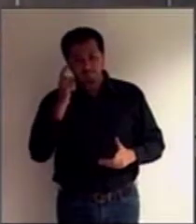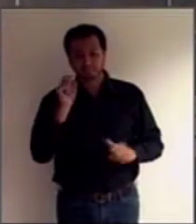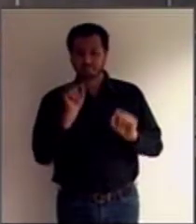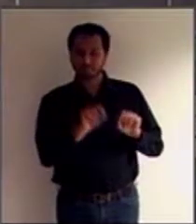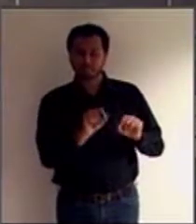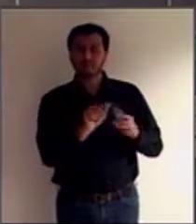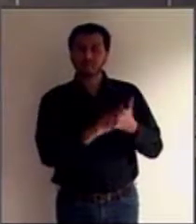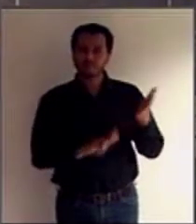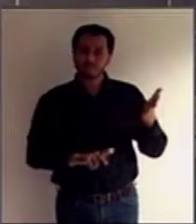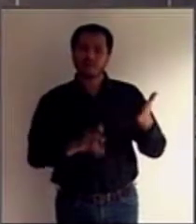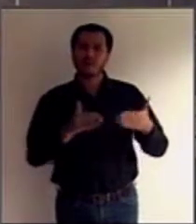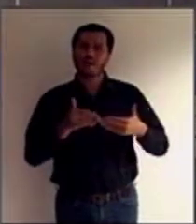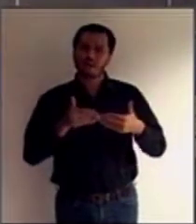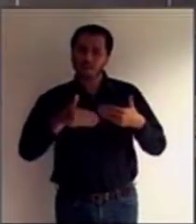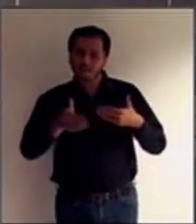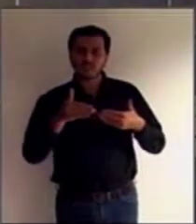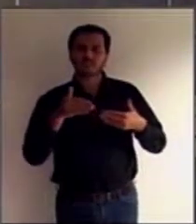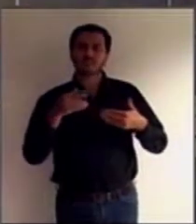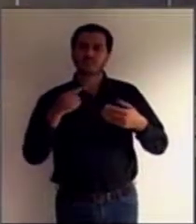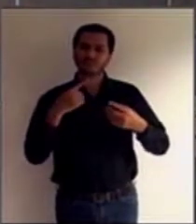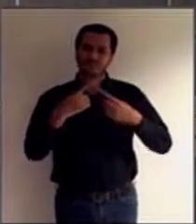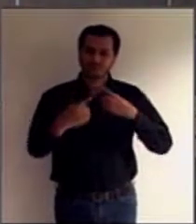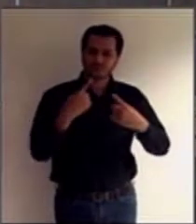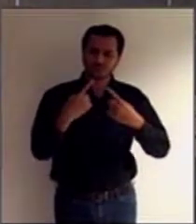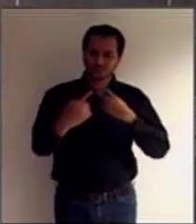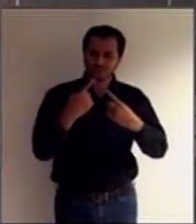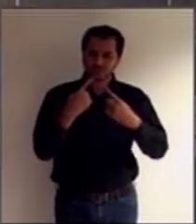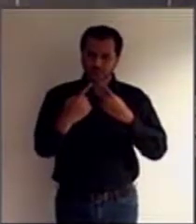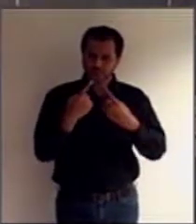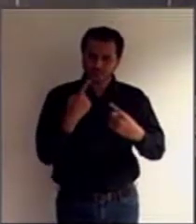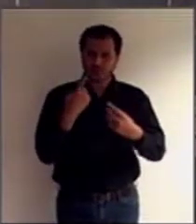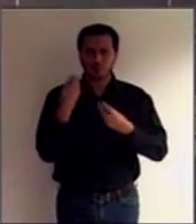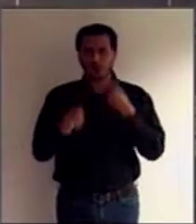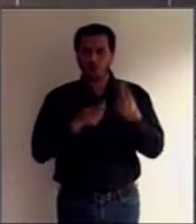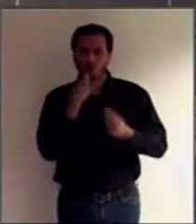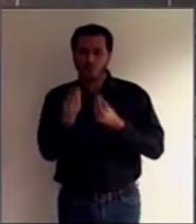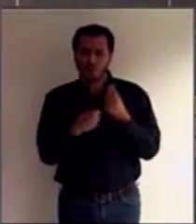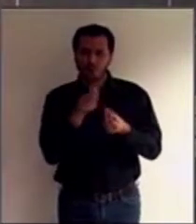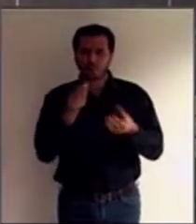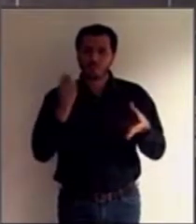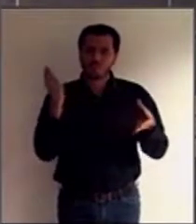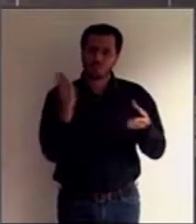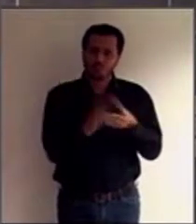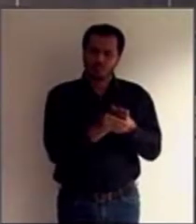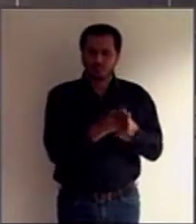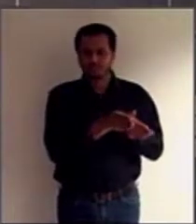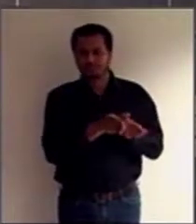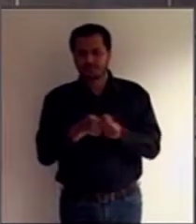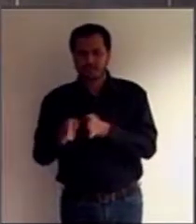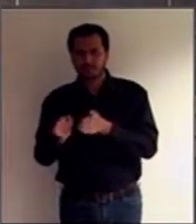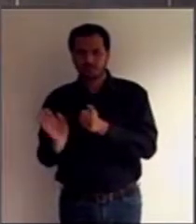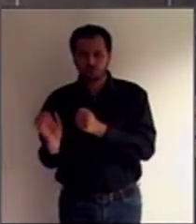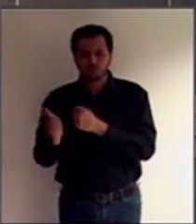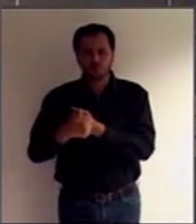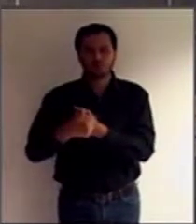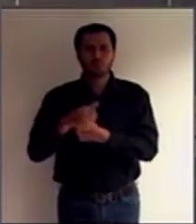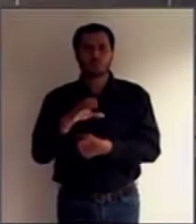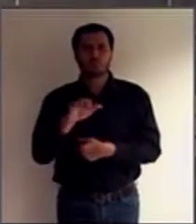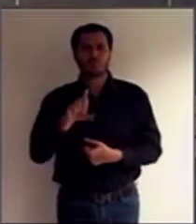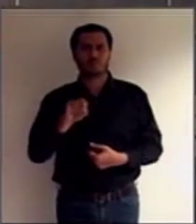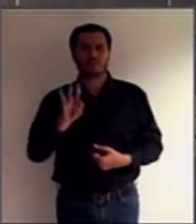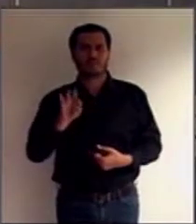para a discussão do nosso processo, do nosso Instituto da Curatela, do nosso processo judicial